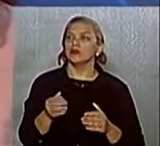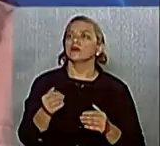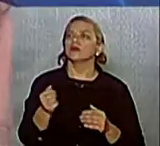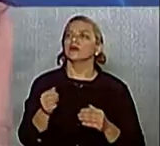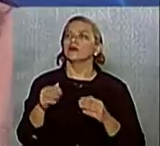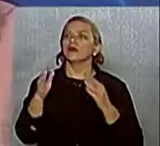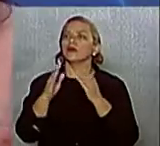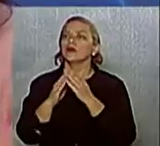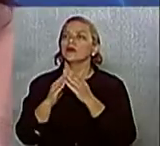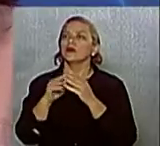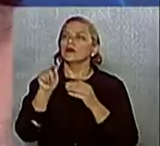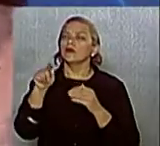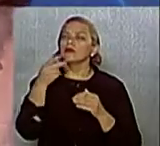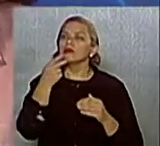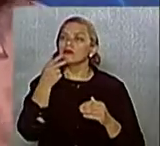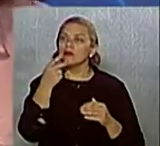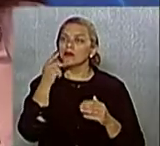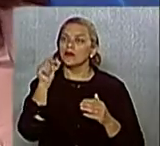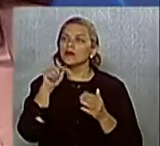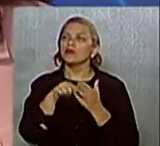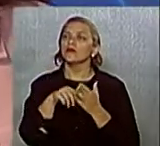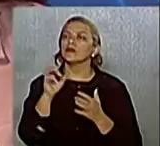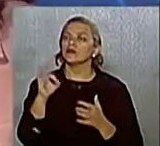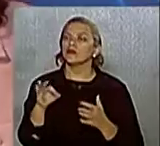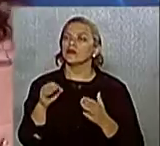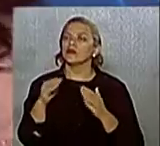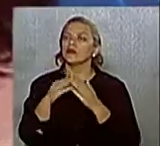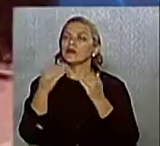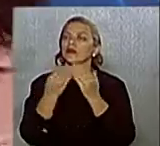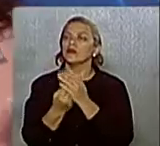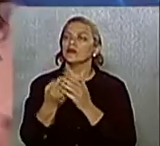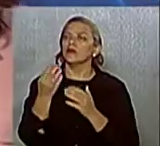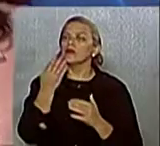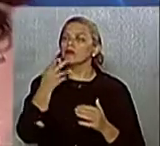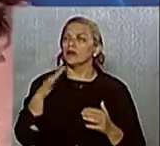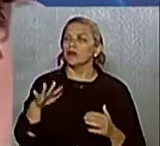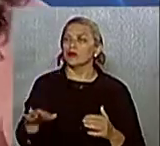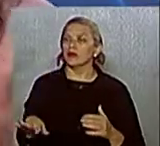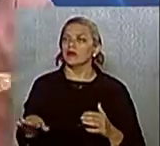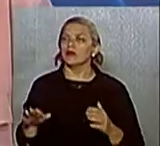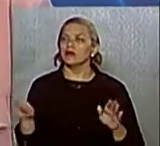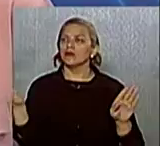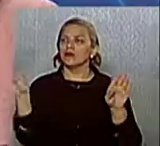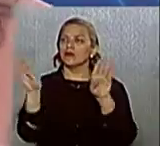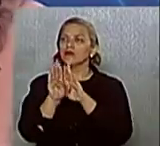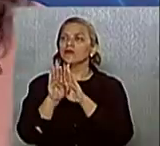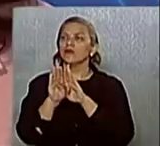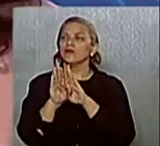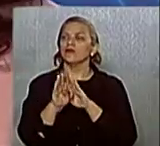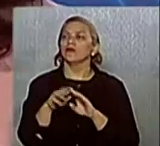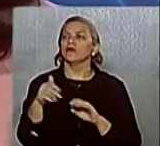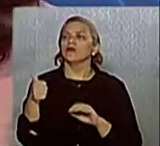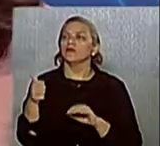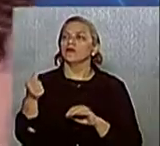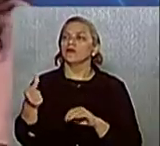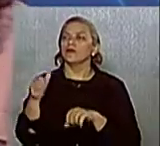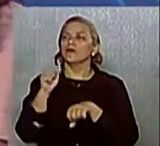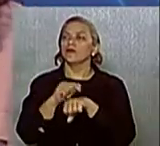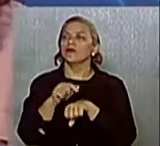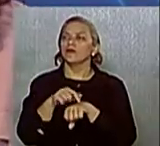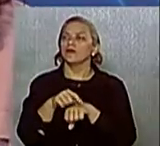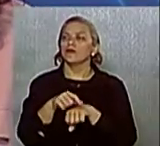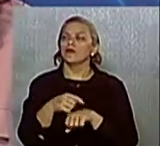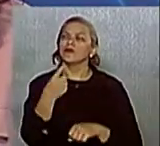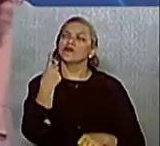horas da tarde. Isso é um absurdo, porque a mãe não trabalha sossegada das 4 às 6, vamos supor, a comerciária ou a bancária. Agora, uma